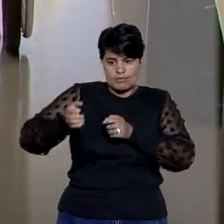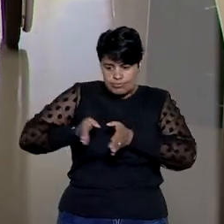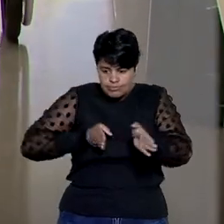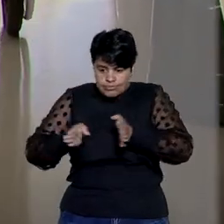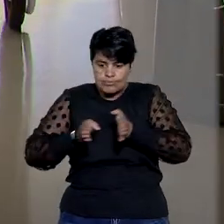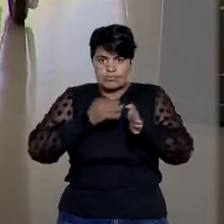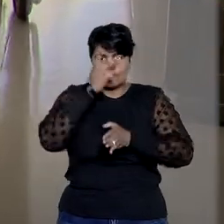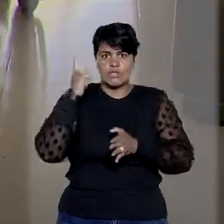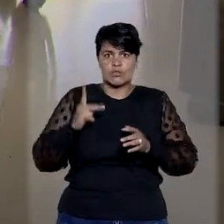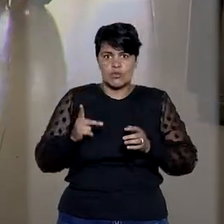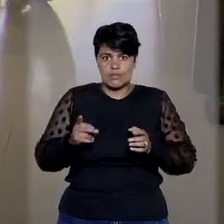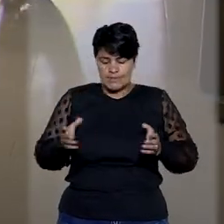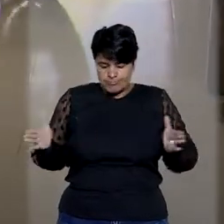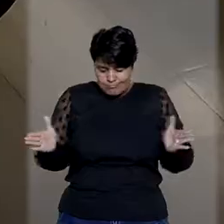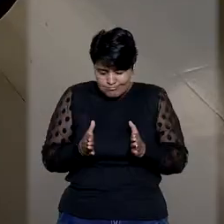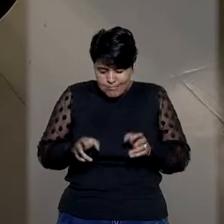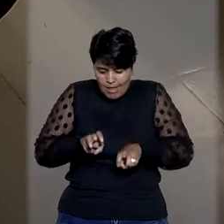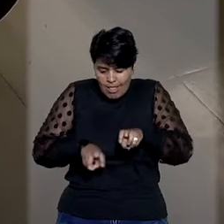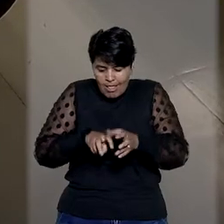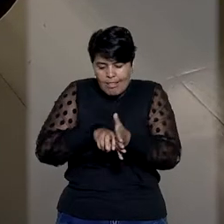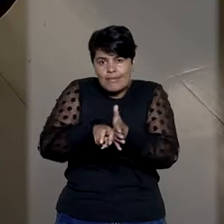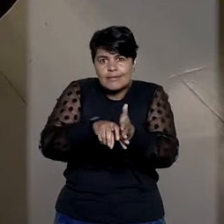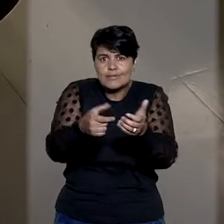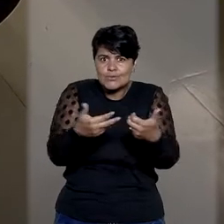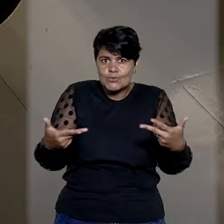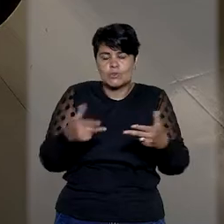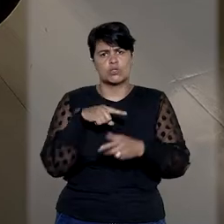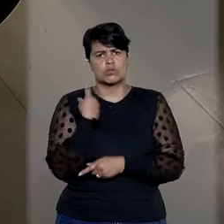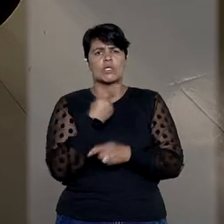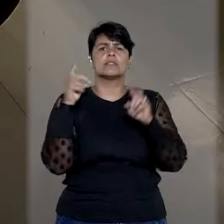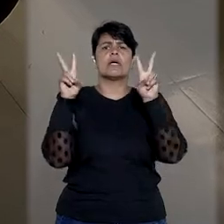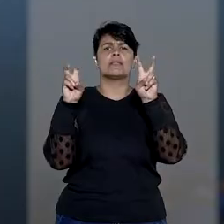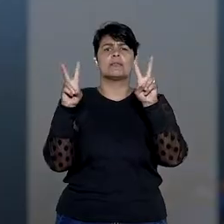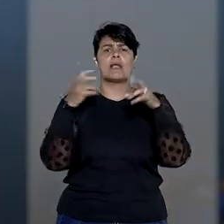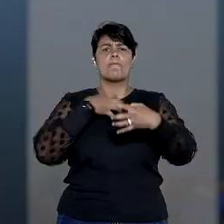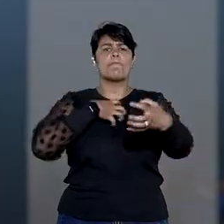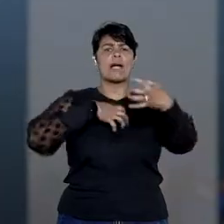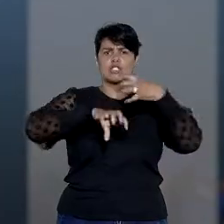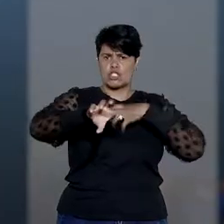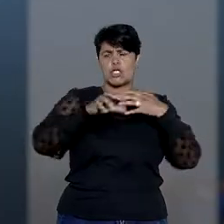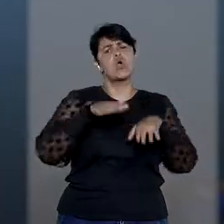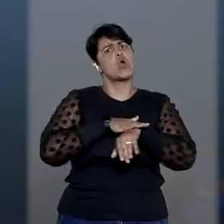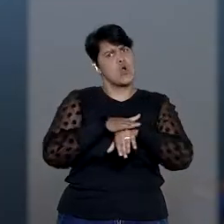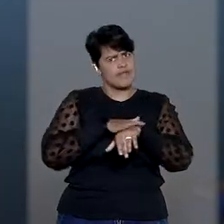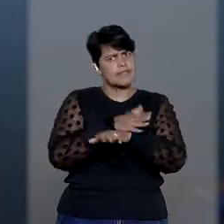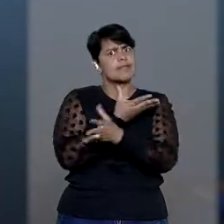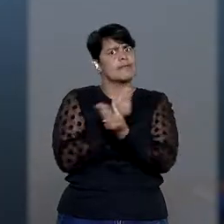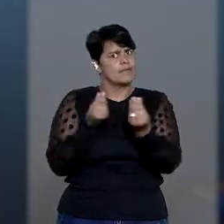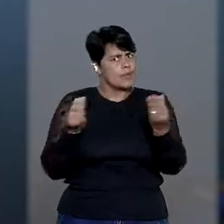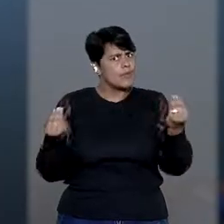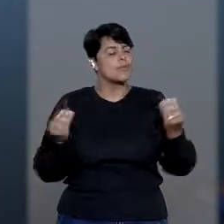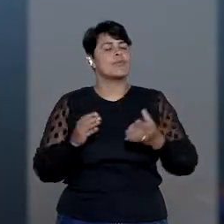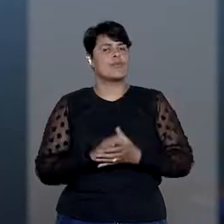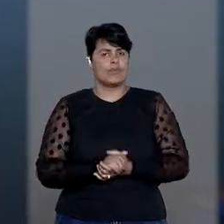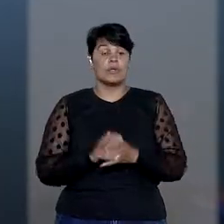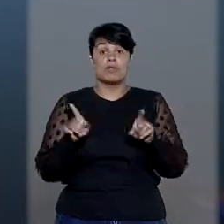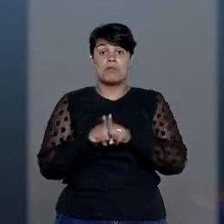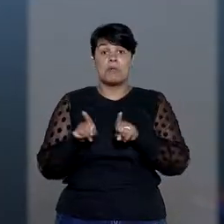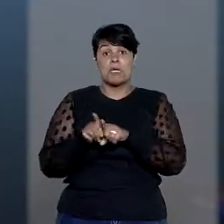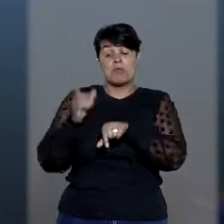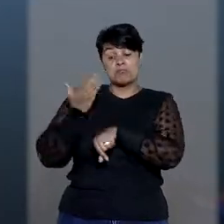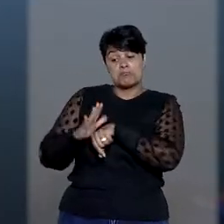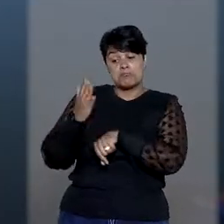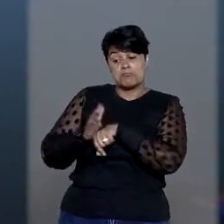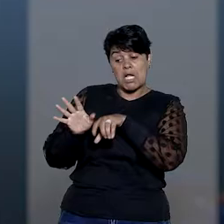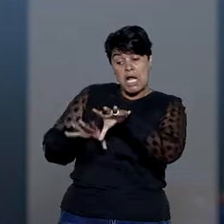de pessoas com mobilidade reduzida. Conversamos muito sobre o tema empatia. Foi muito importante toda essa parte de capacitação,